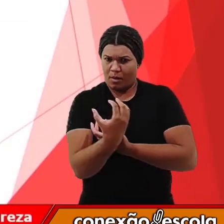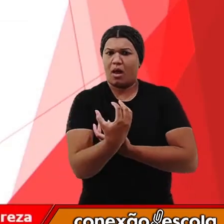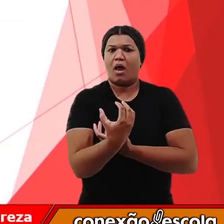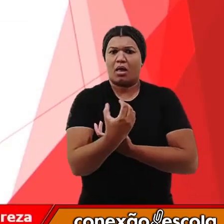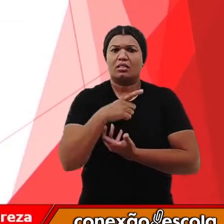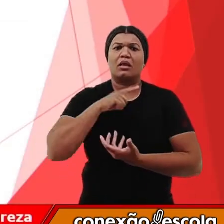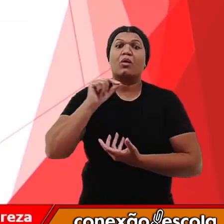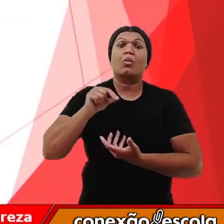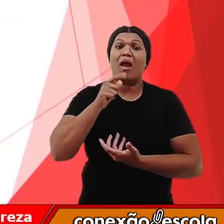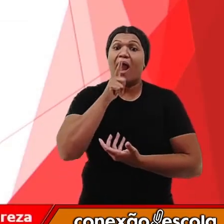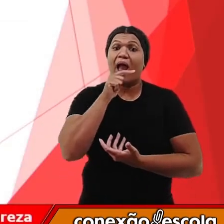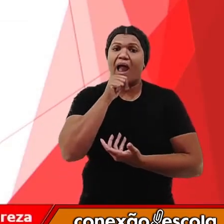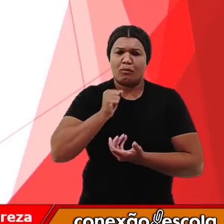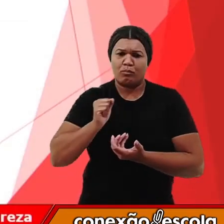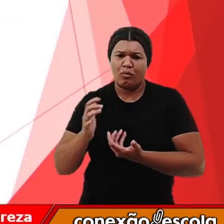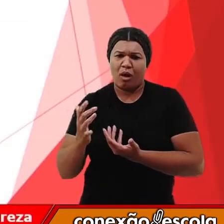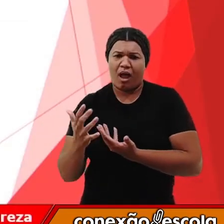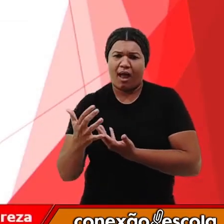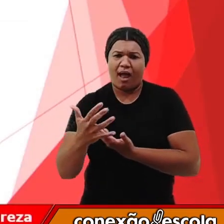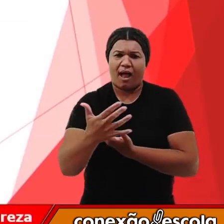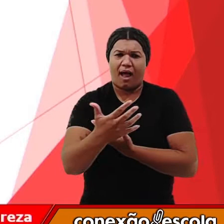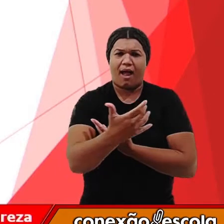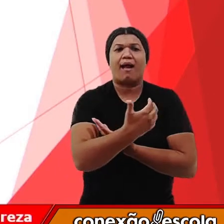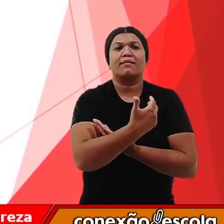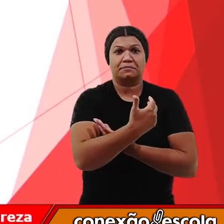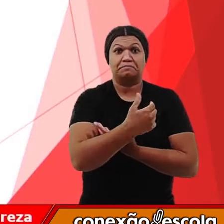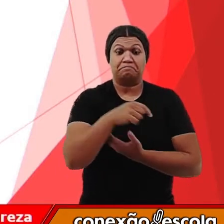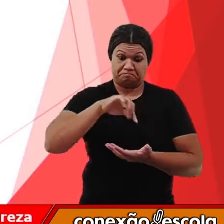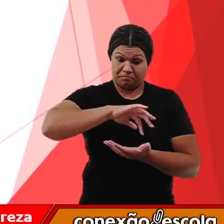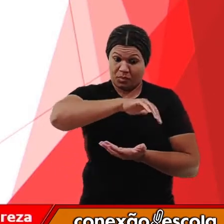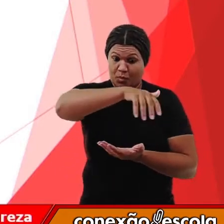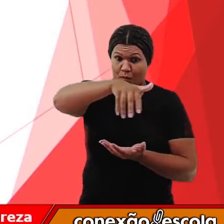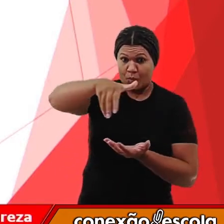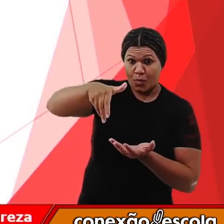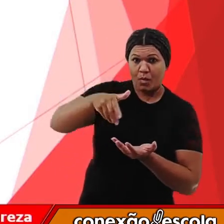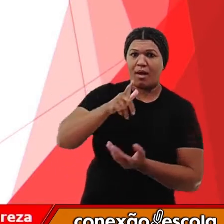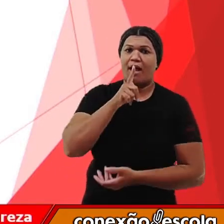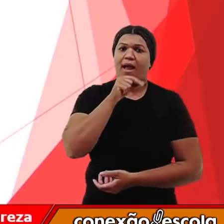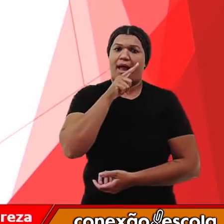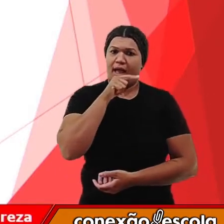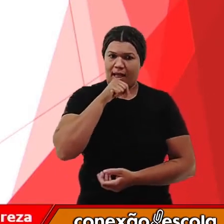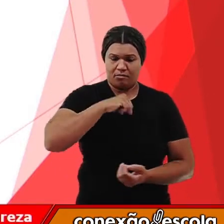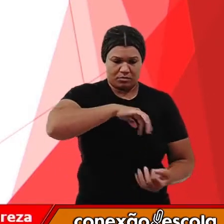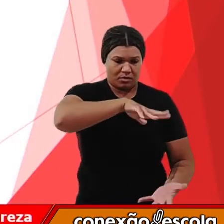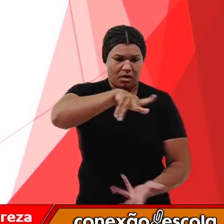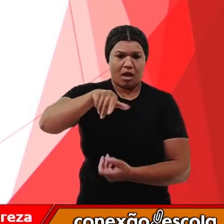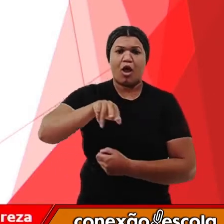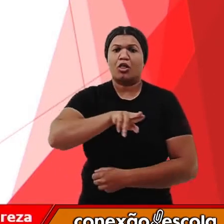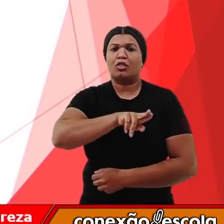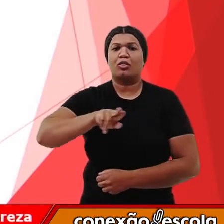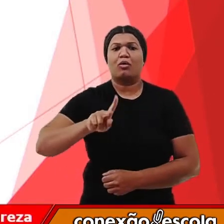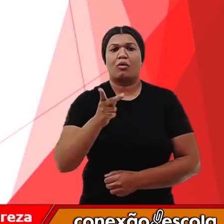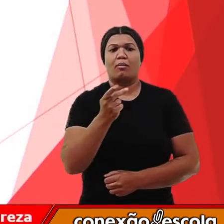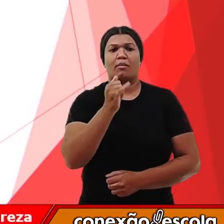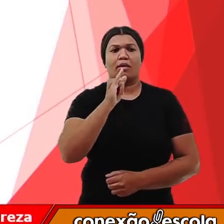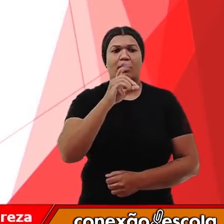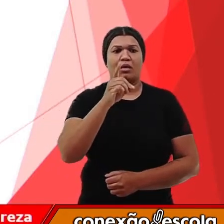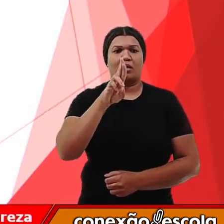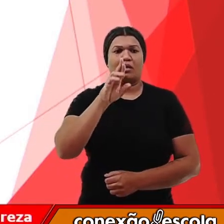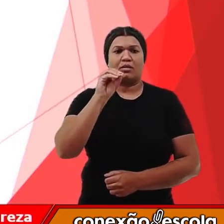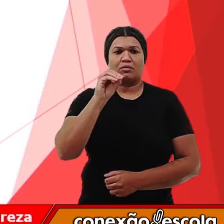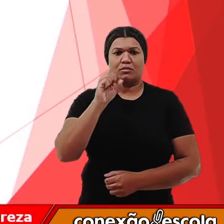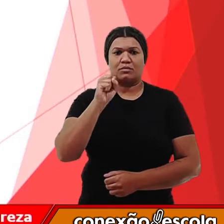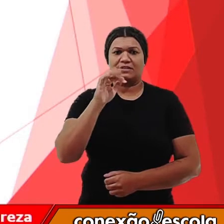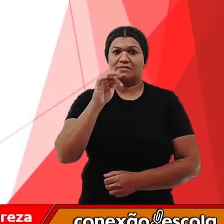é composto por água. E essa camada de água que acompanha o nosso planeta é chamada de hidrosfera.